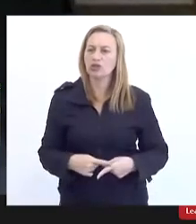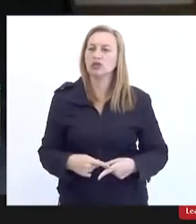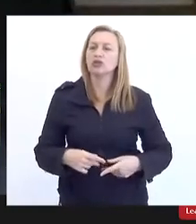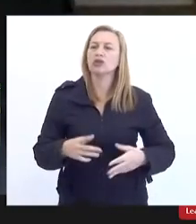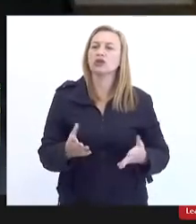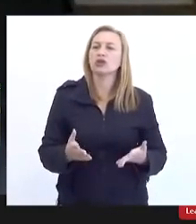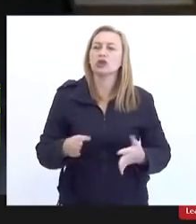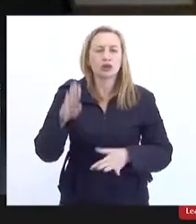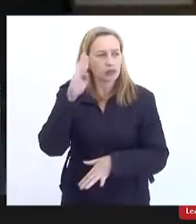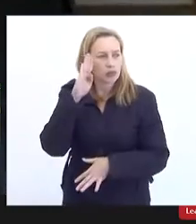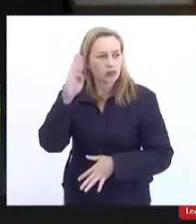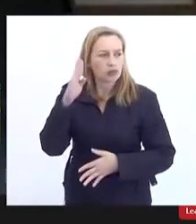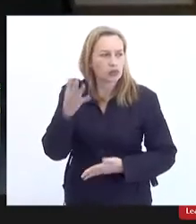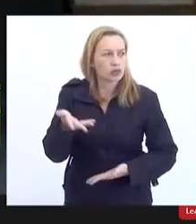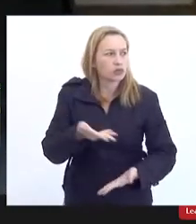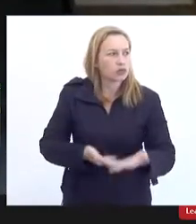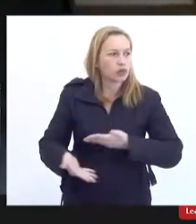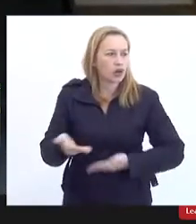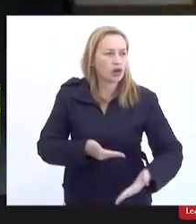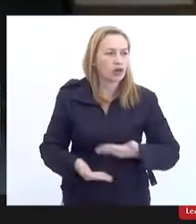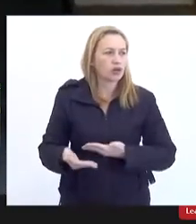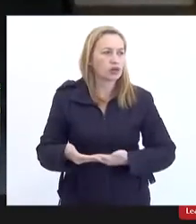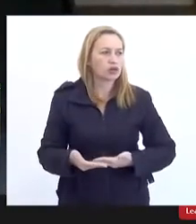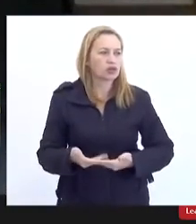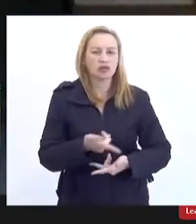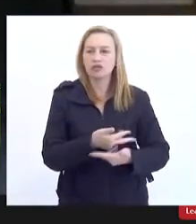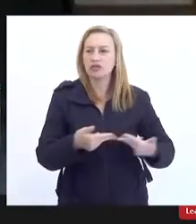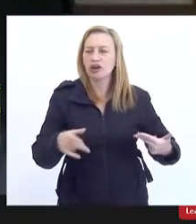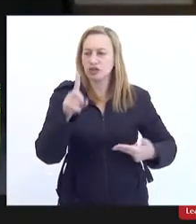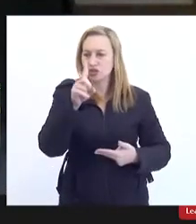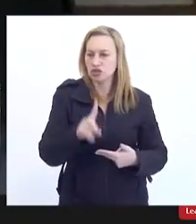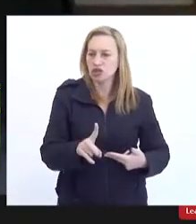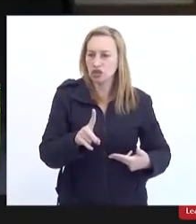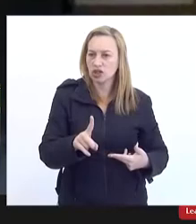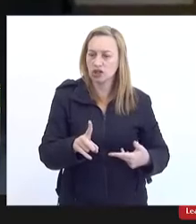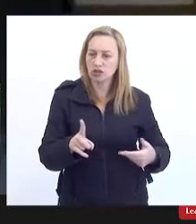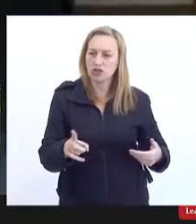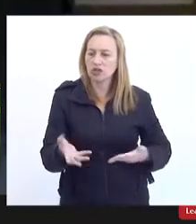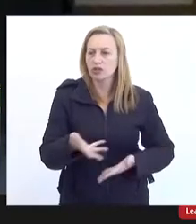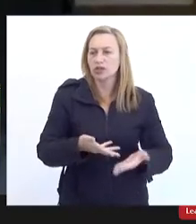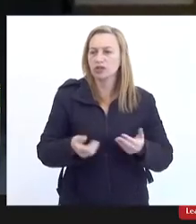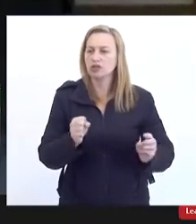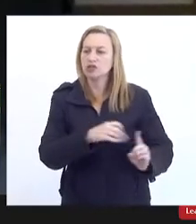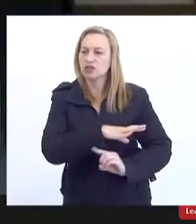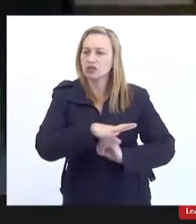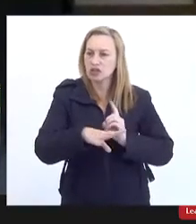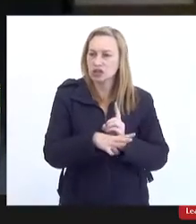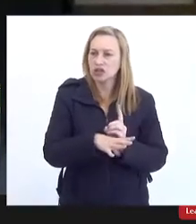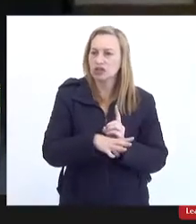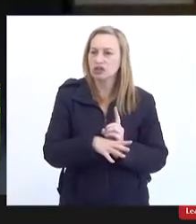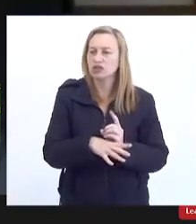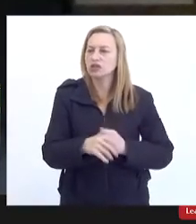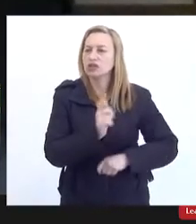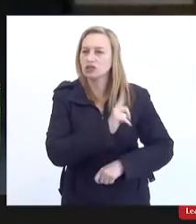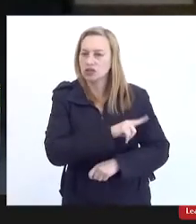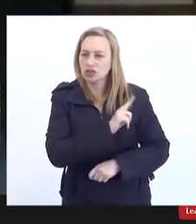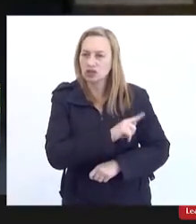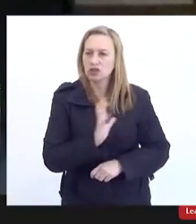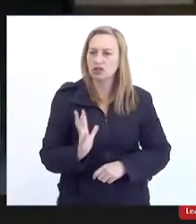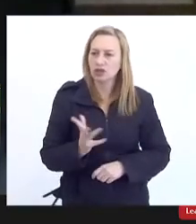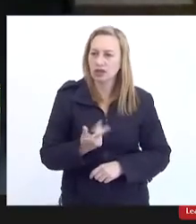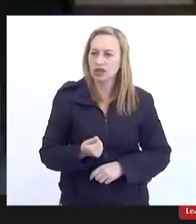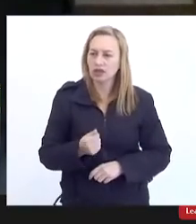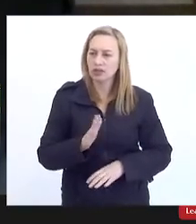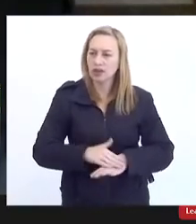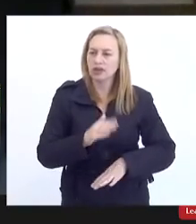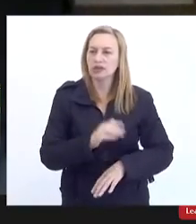garantir uma série de direitos de participação da sociedade e de gestão eficiente e tudo mais.